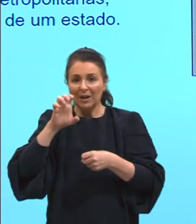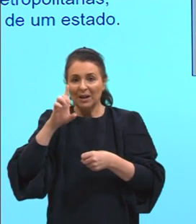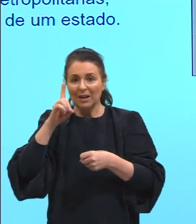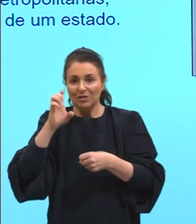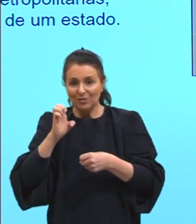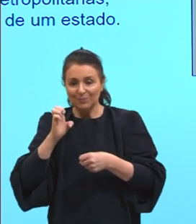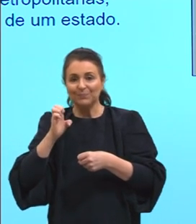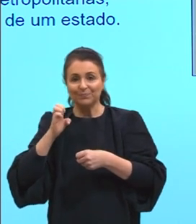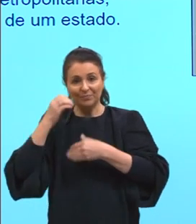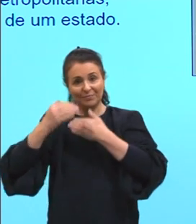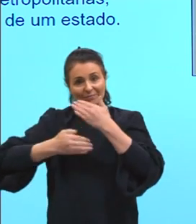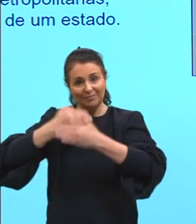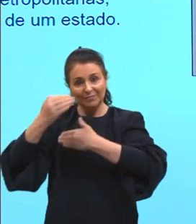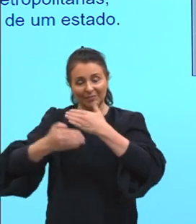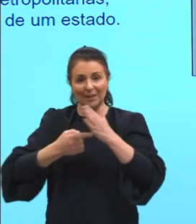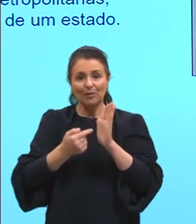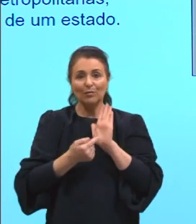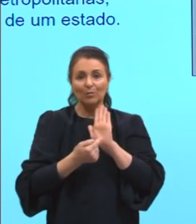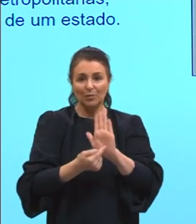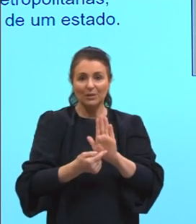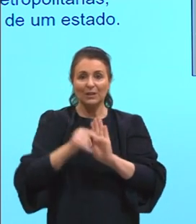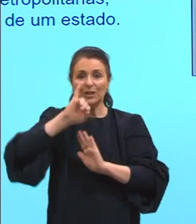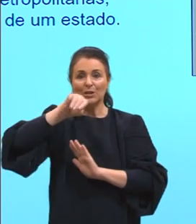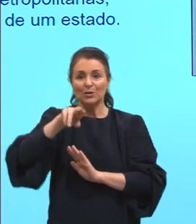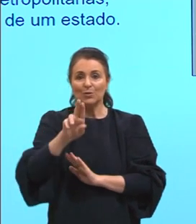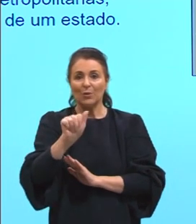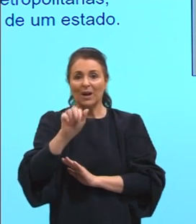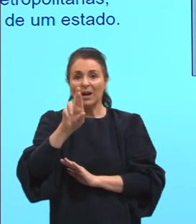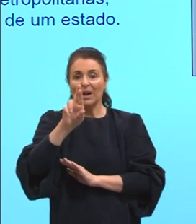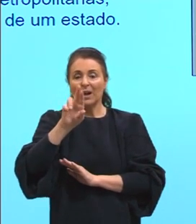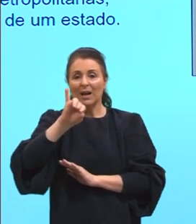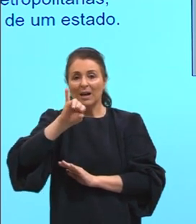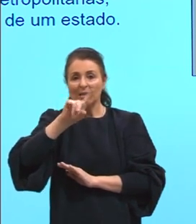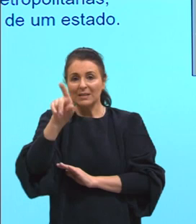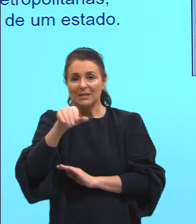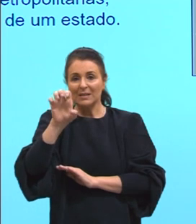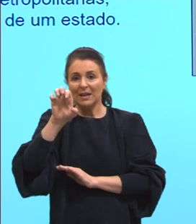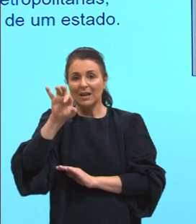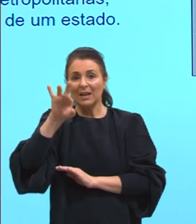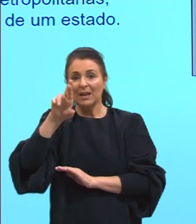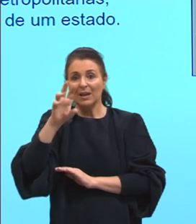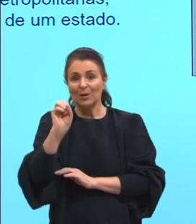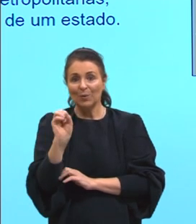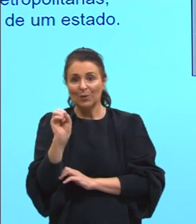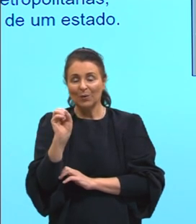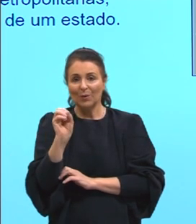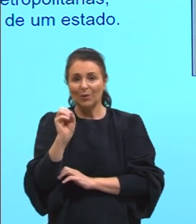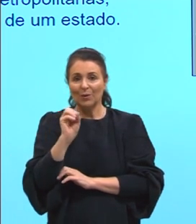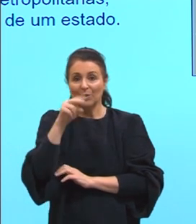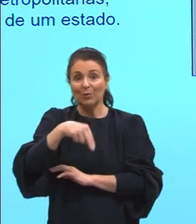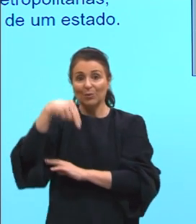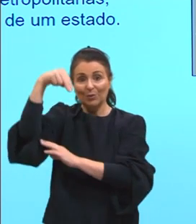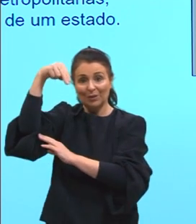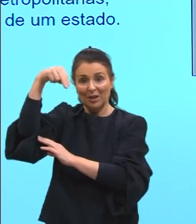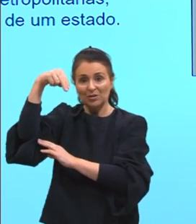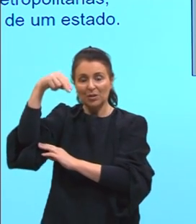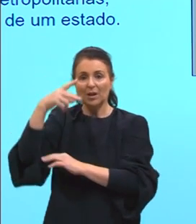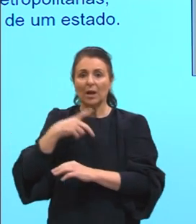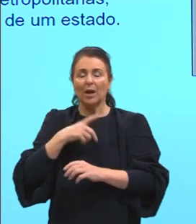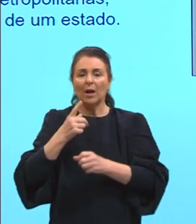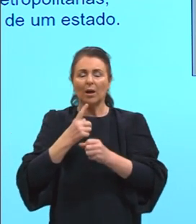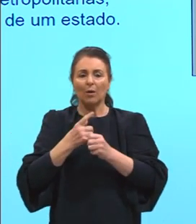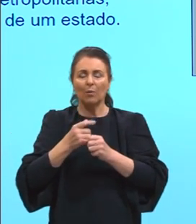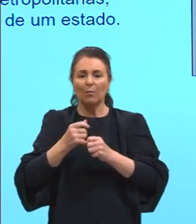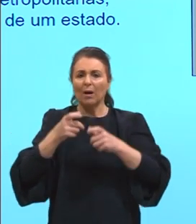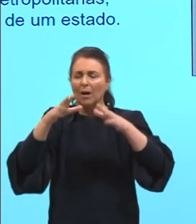desenvolvimento. Aqui eu trago o Petrolina e o Juazeiro, certo? Então, essa região metropolitana que transborda